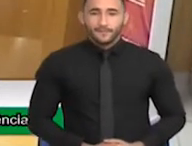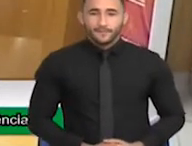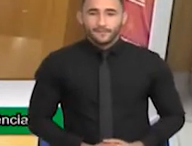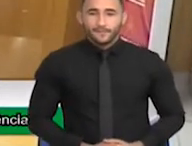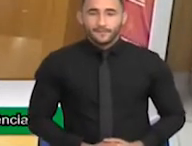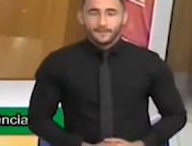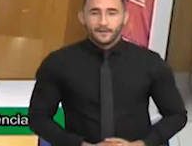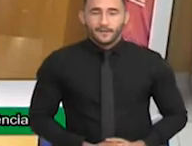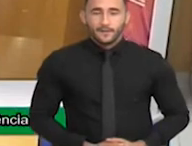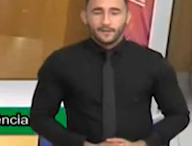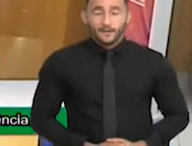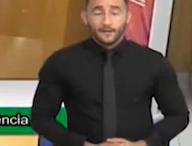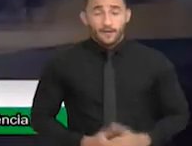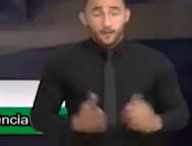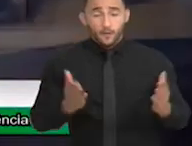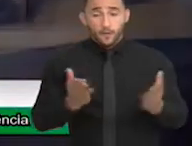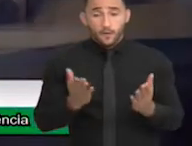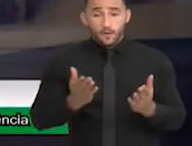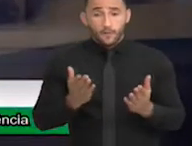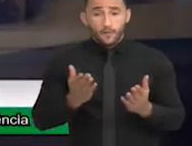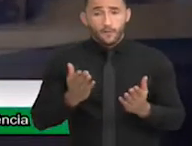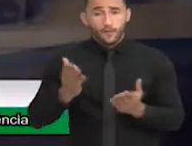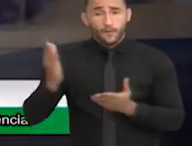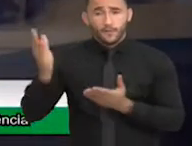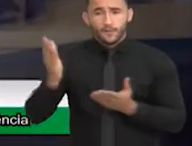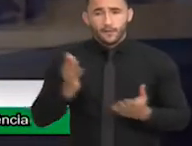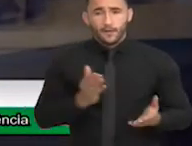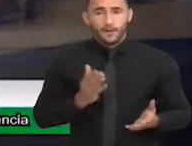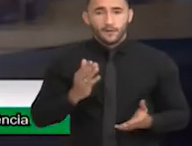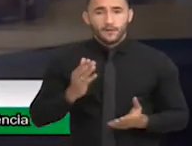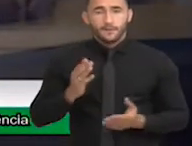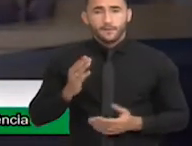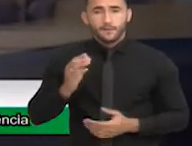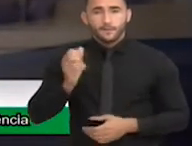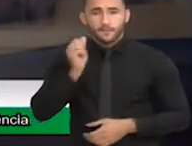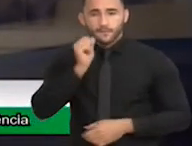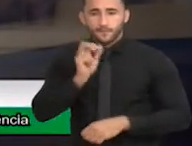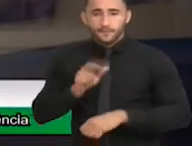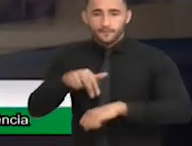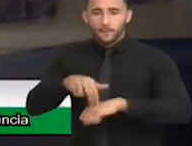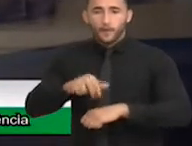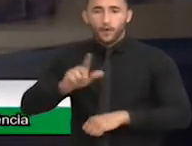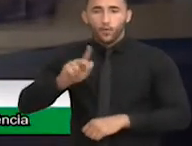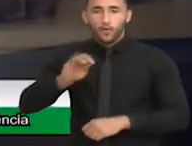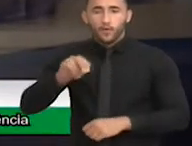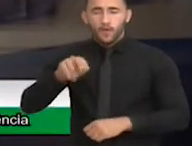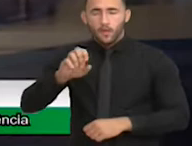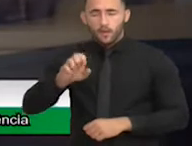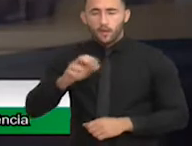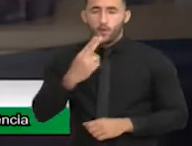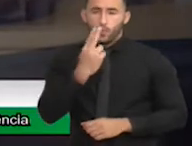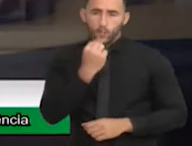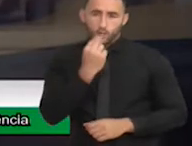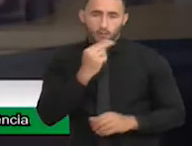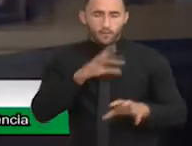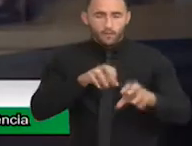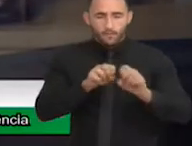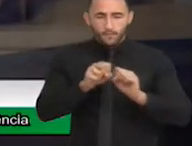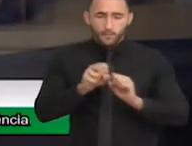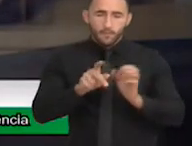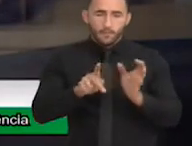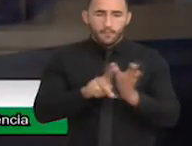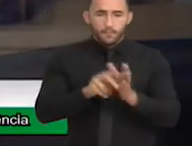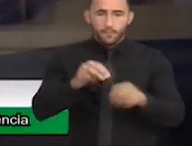Agora eu gostaria de convidar a senhorita Luciene Assaf, nutricionista, professora, mestre e